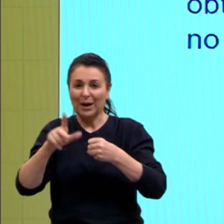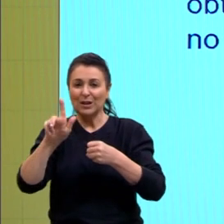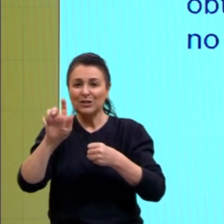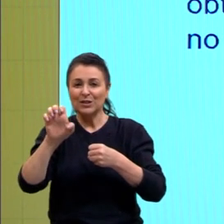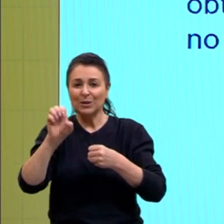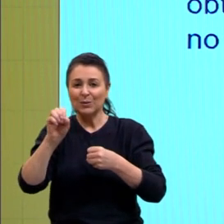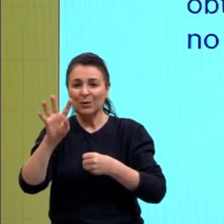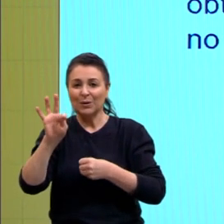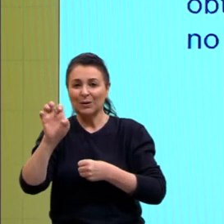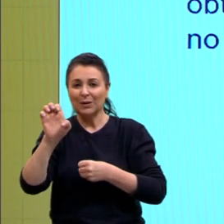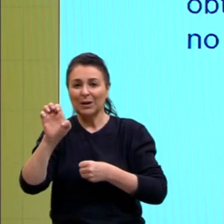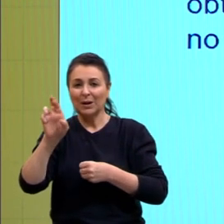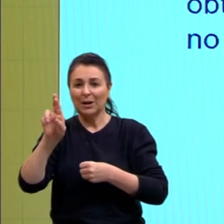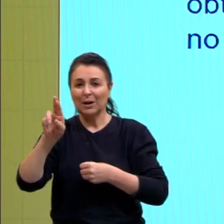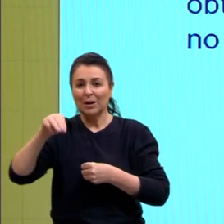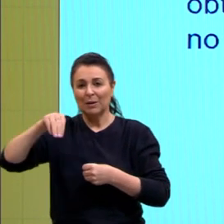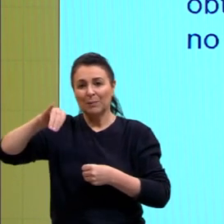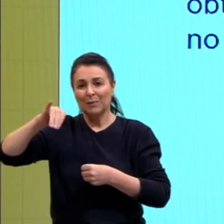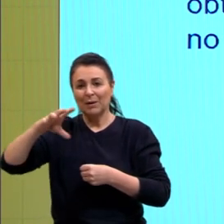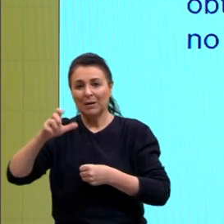condição aí de esquentar,